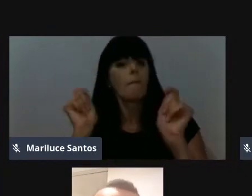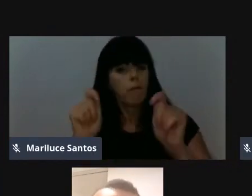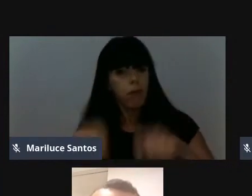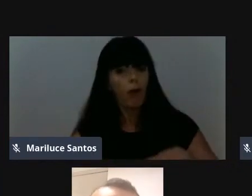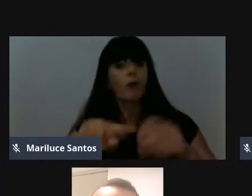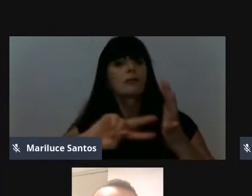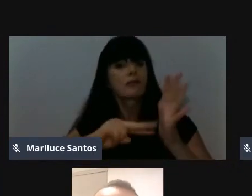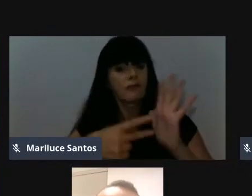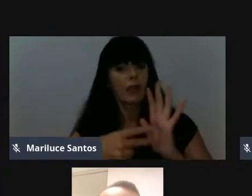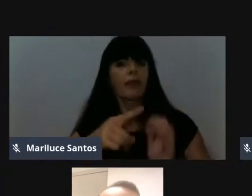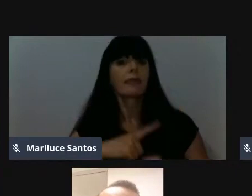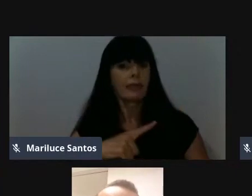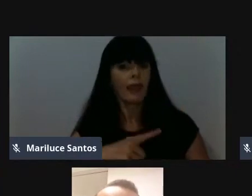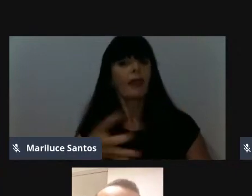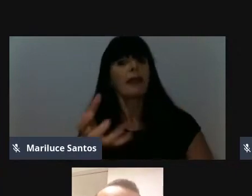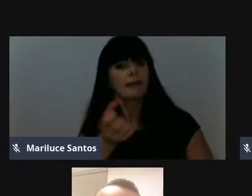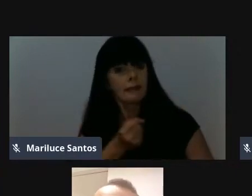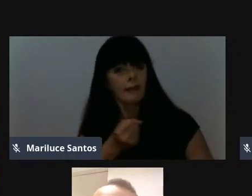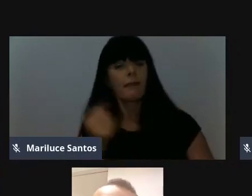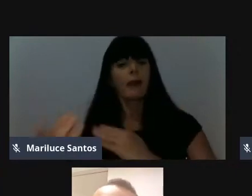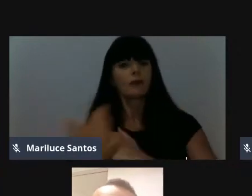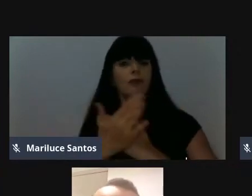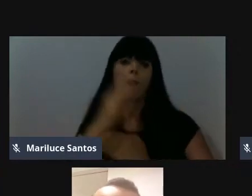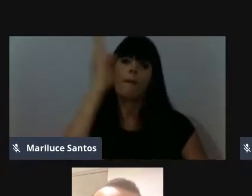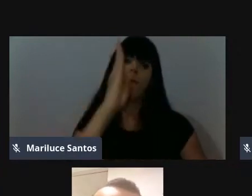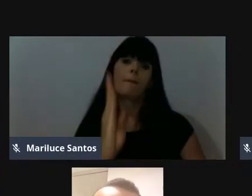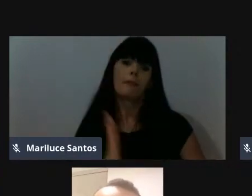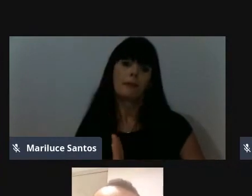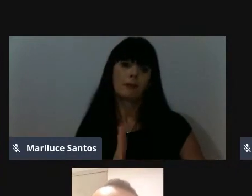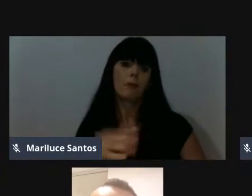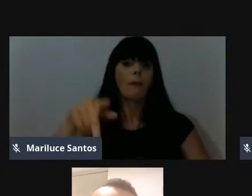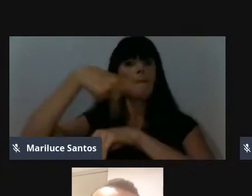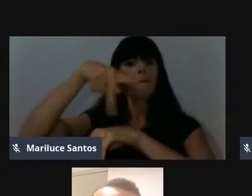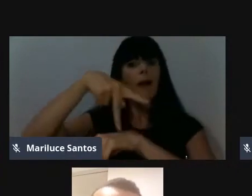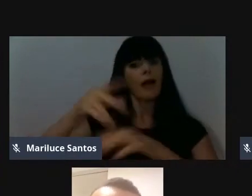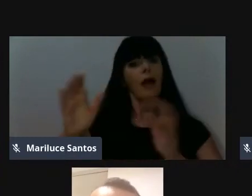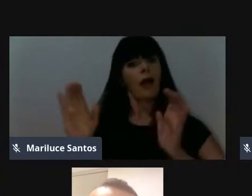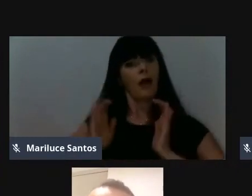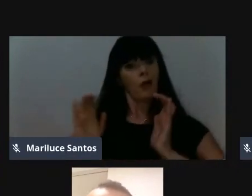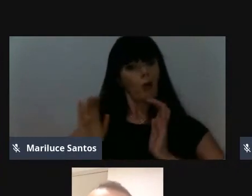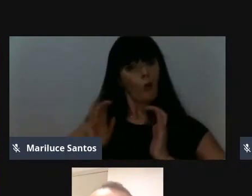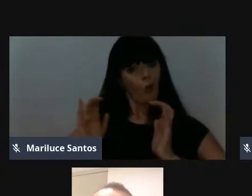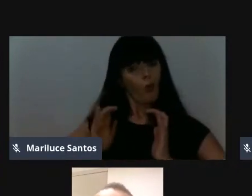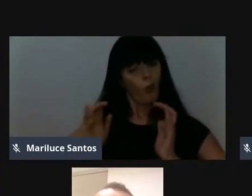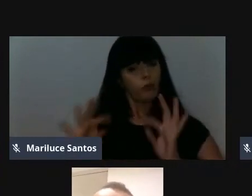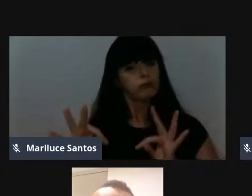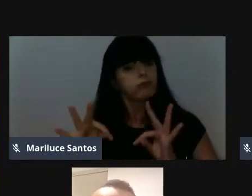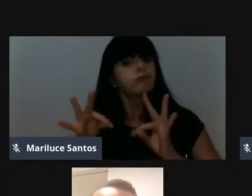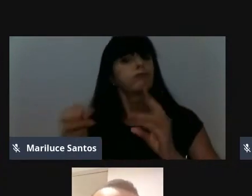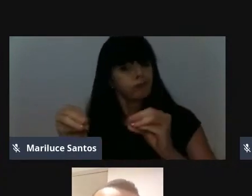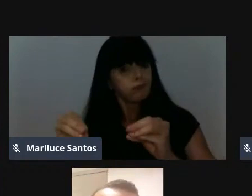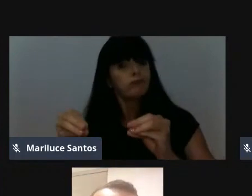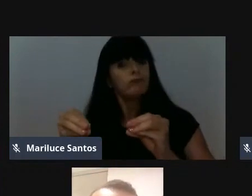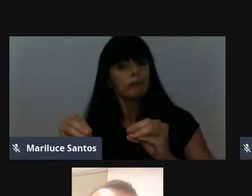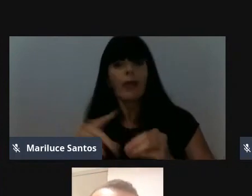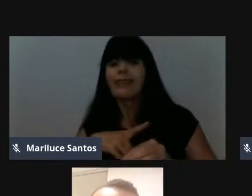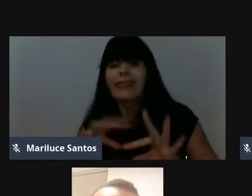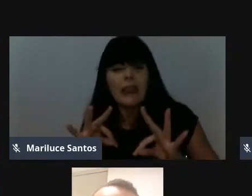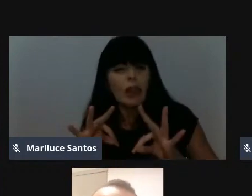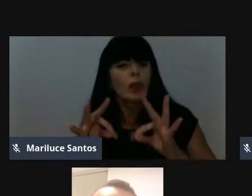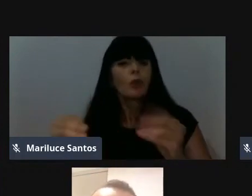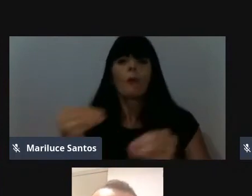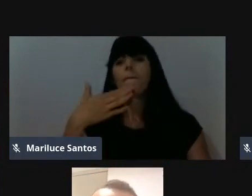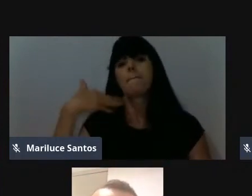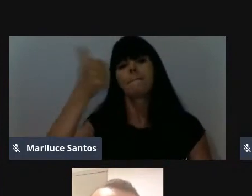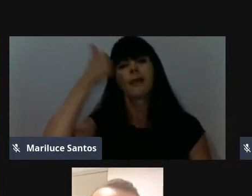muito para quem recebe, né, o Brasil é um país rico em todos os aspectos, né, tem tudo para ser o